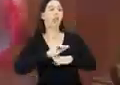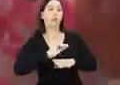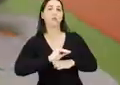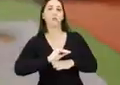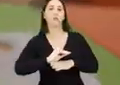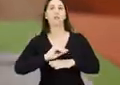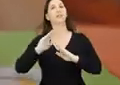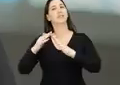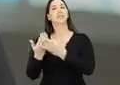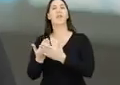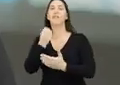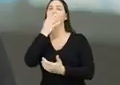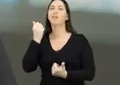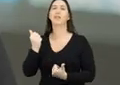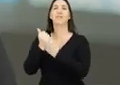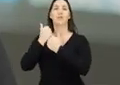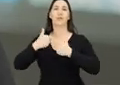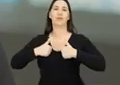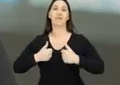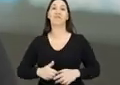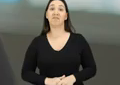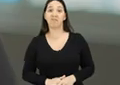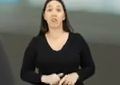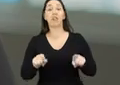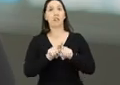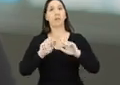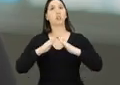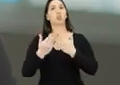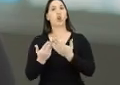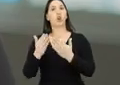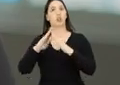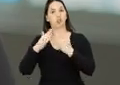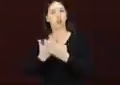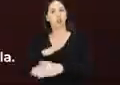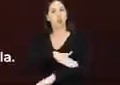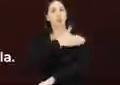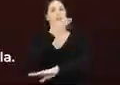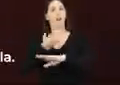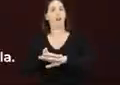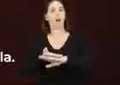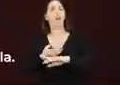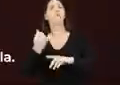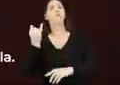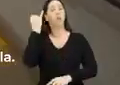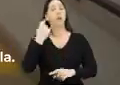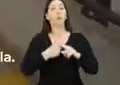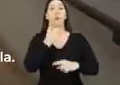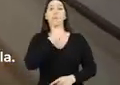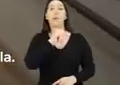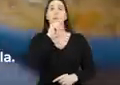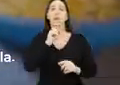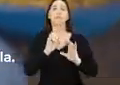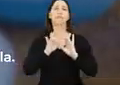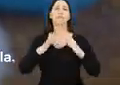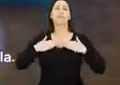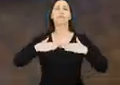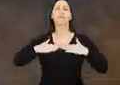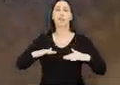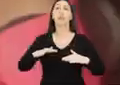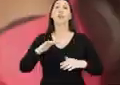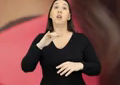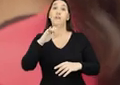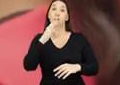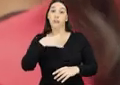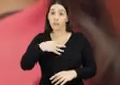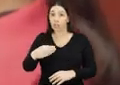estudar. Eu sei também da importância das escolas de tempo integral para as mães. Seus filhos aprendem e se alimentam em dobro na escola.